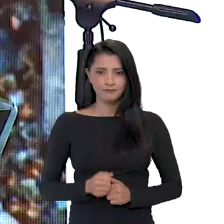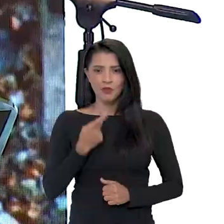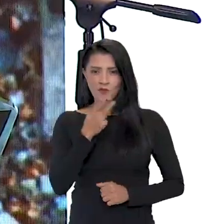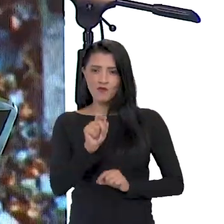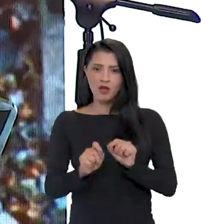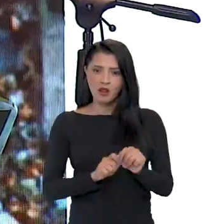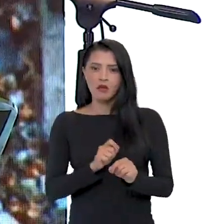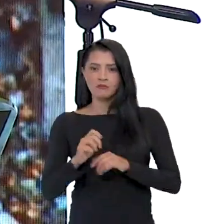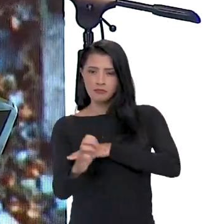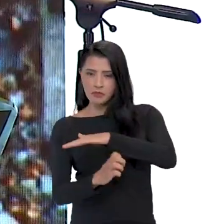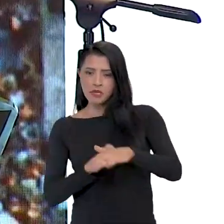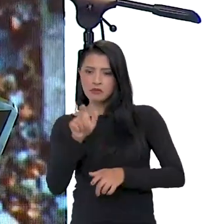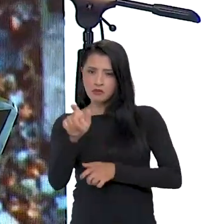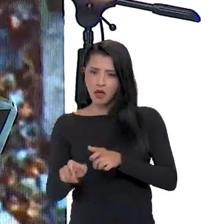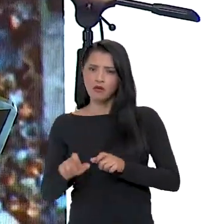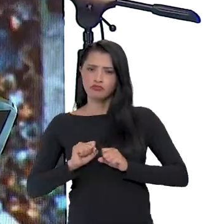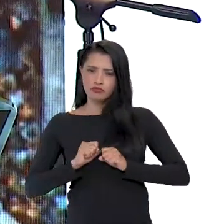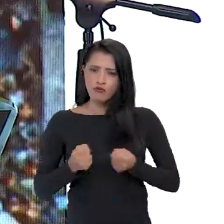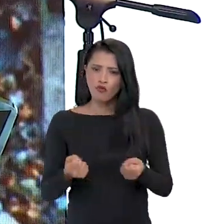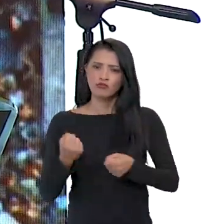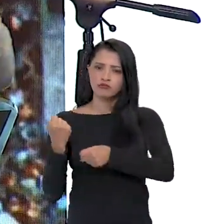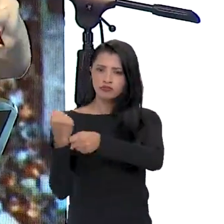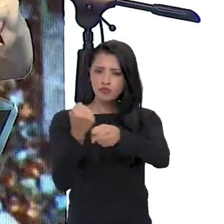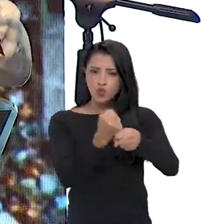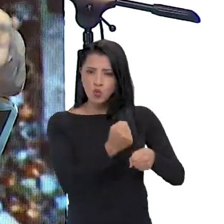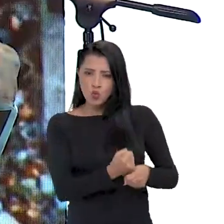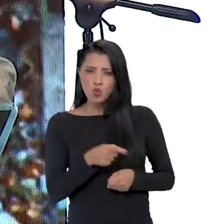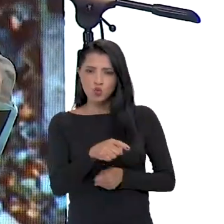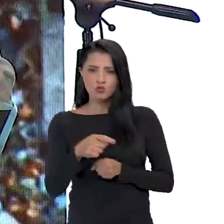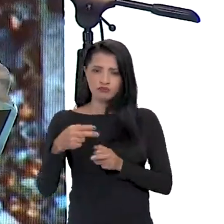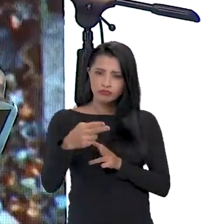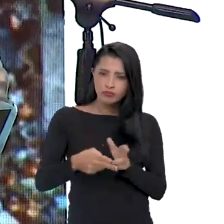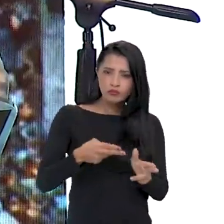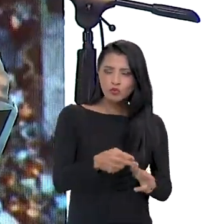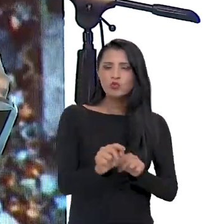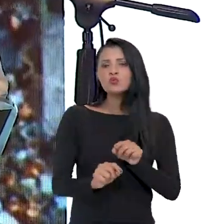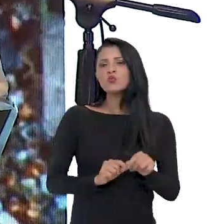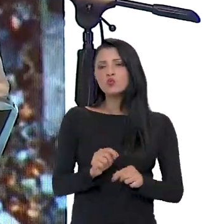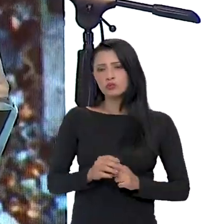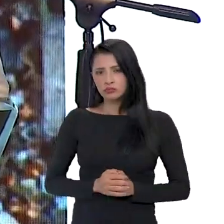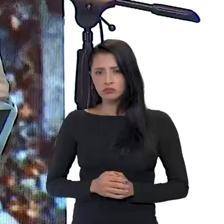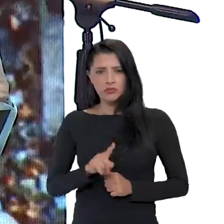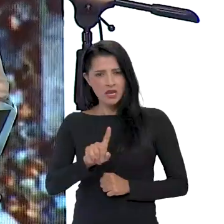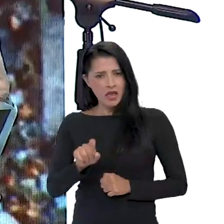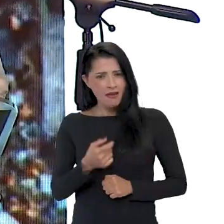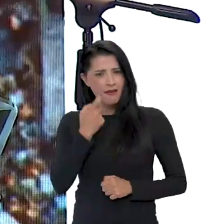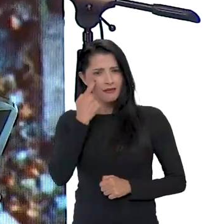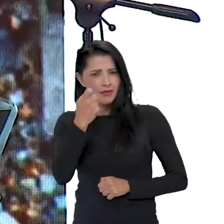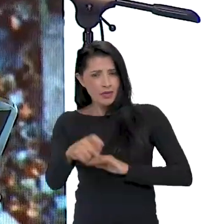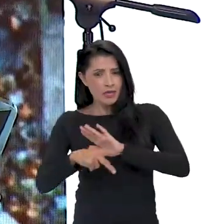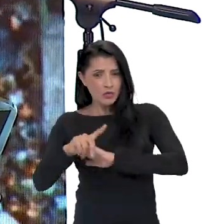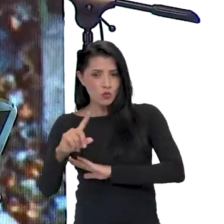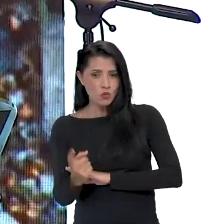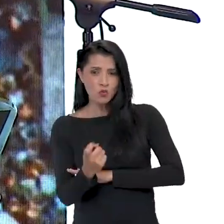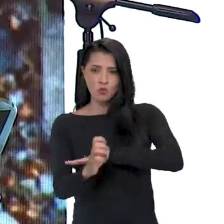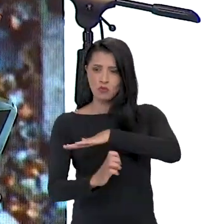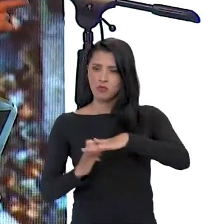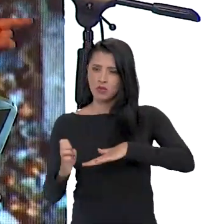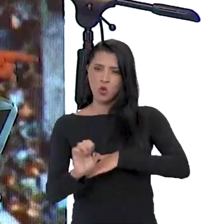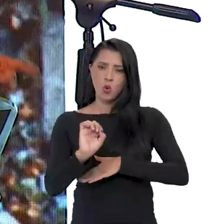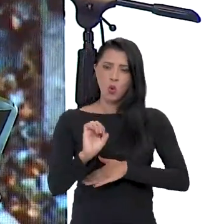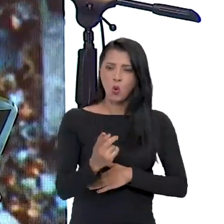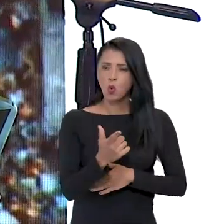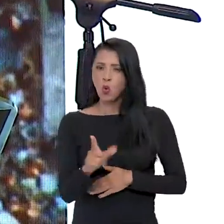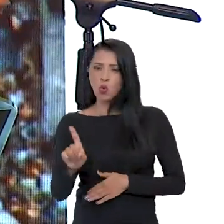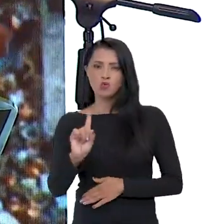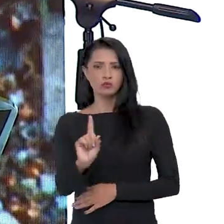dizer aos empresários que estão nessa empreitada para construir essa ferrovia que não é interesse de um